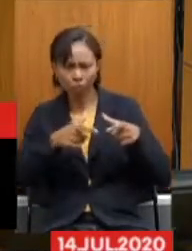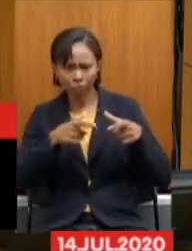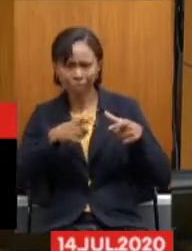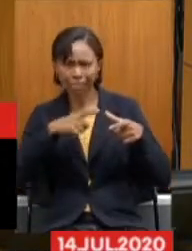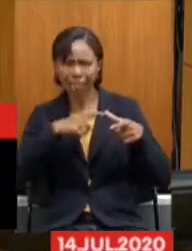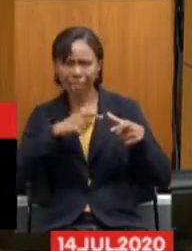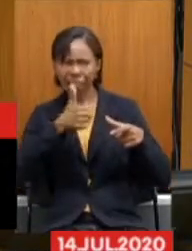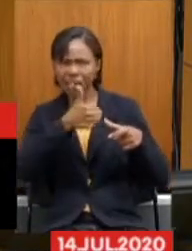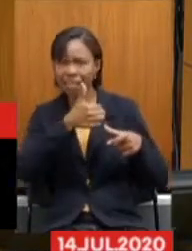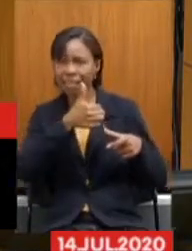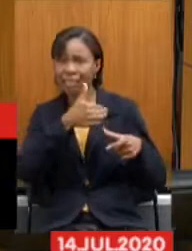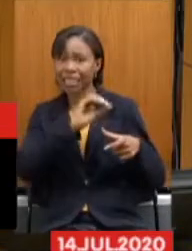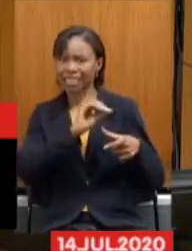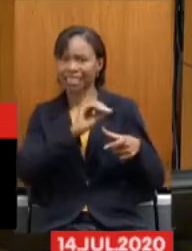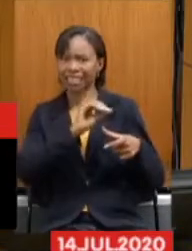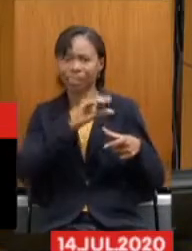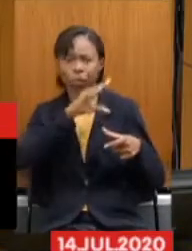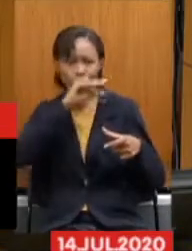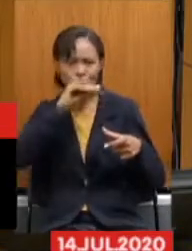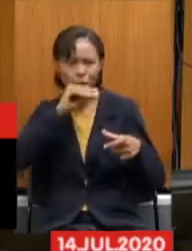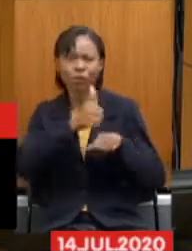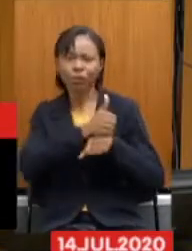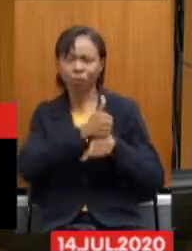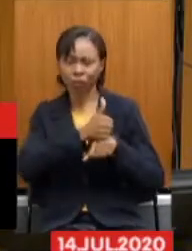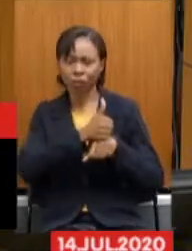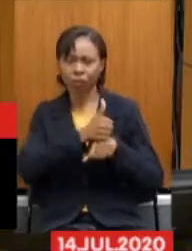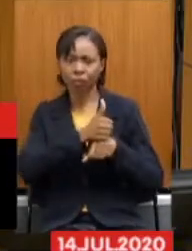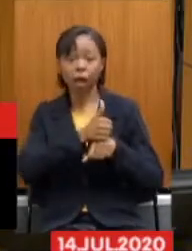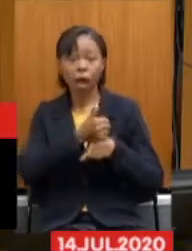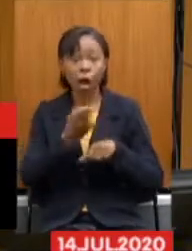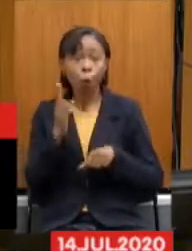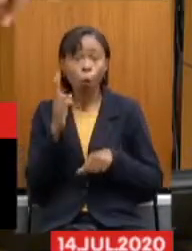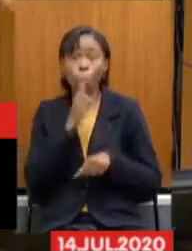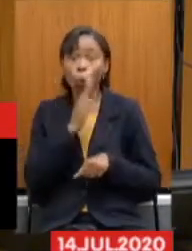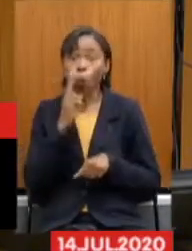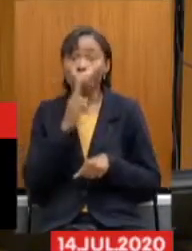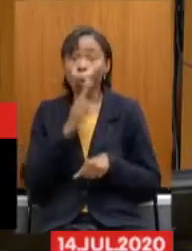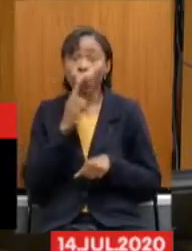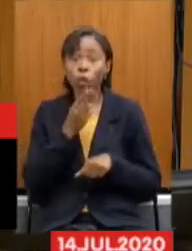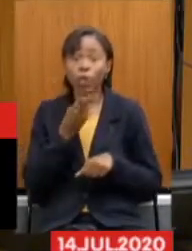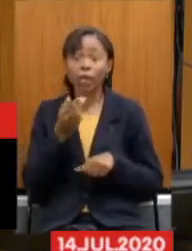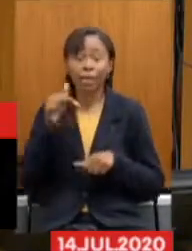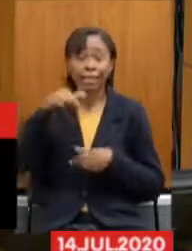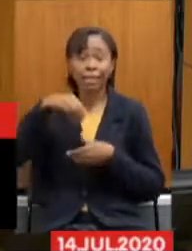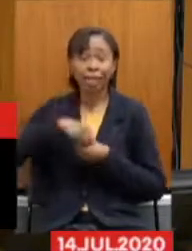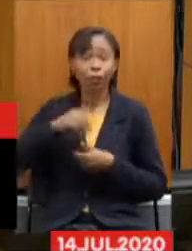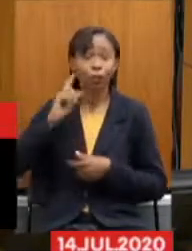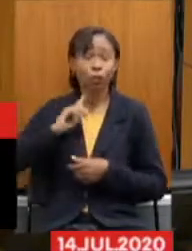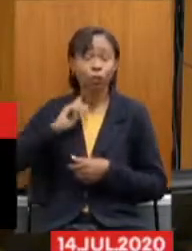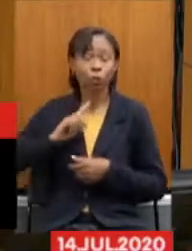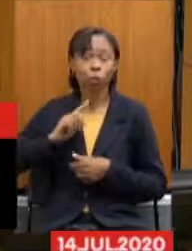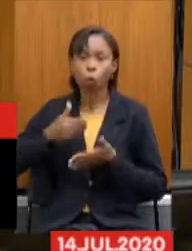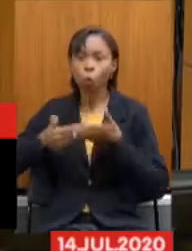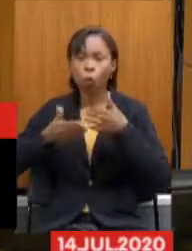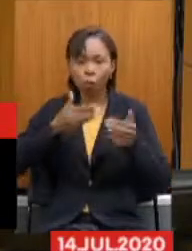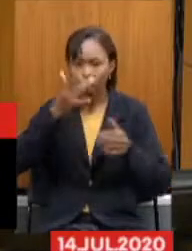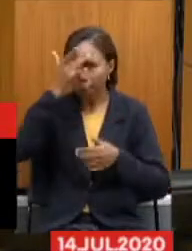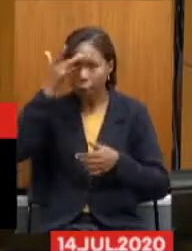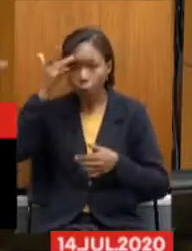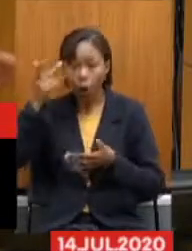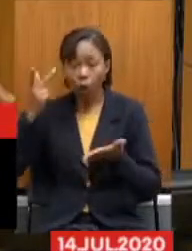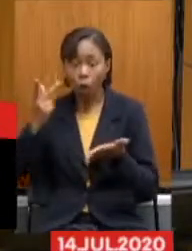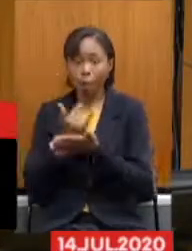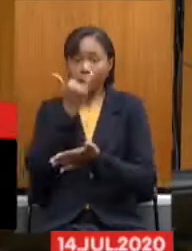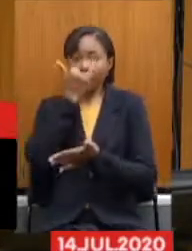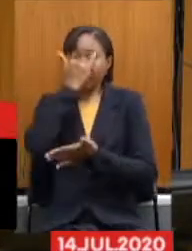funcionários, nós atendemos a urgência do Estado de Minas Gerais, qualquer um de vocês que sofreu um acidente vão para o João XXIII, não